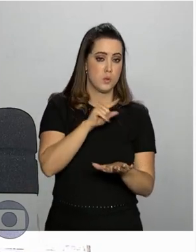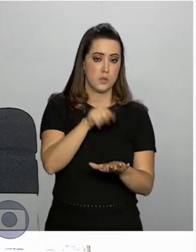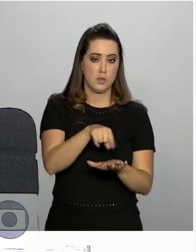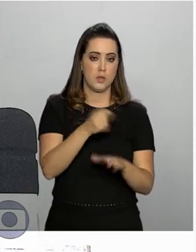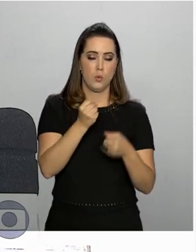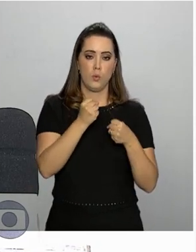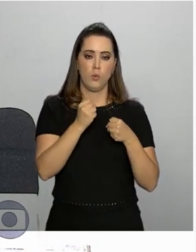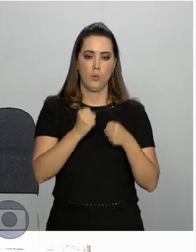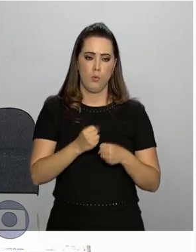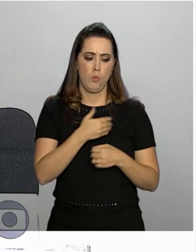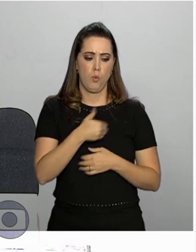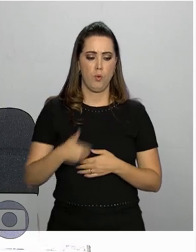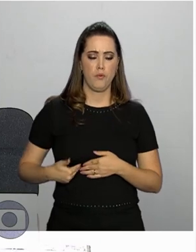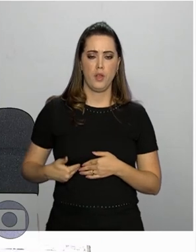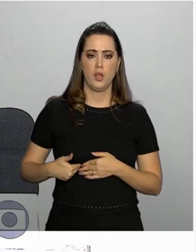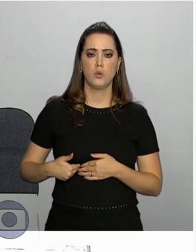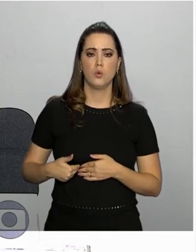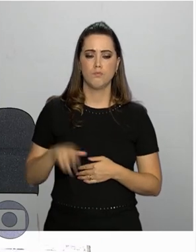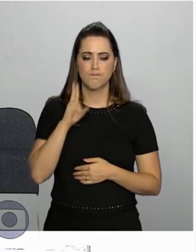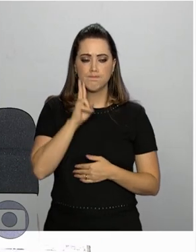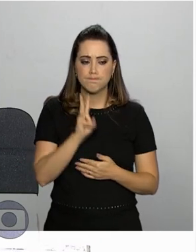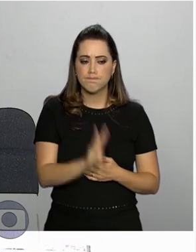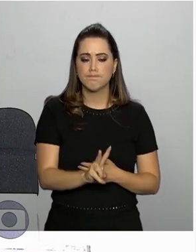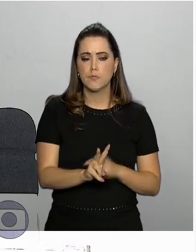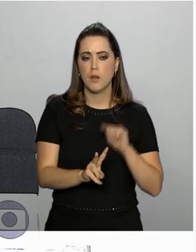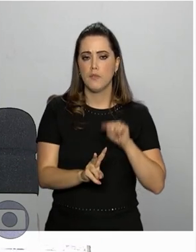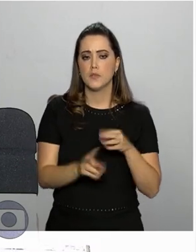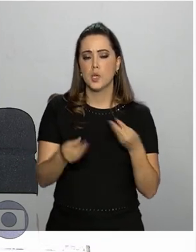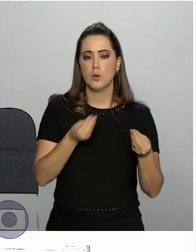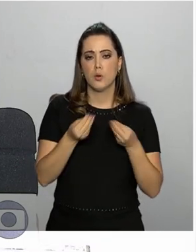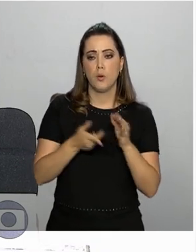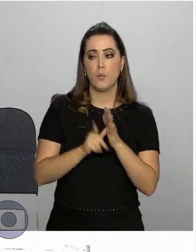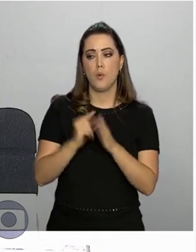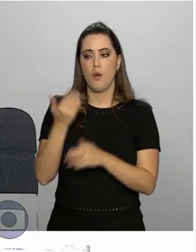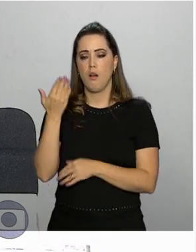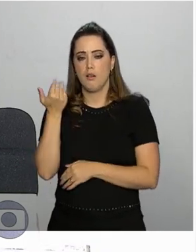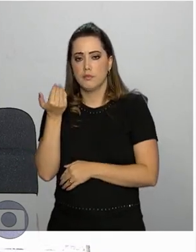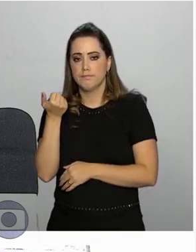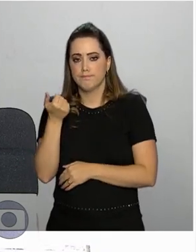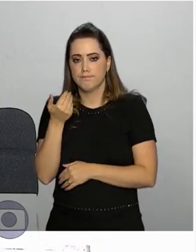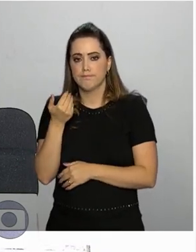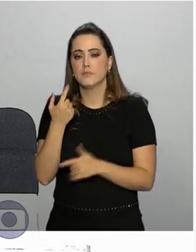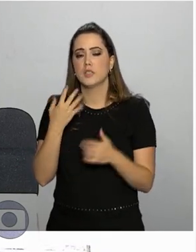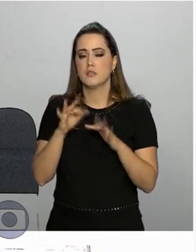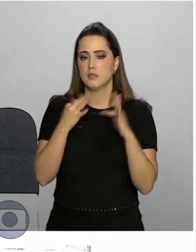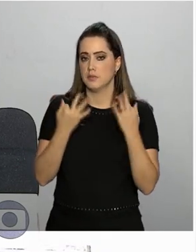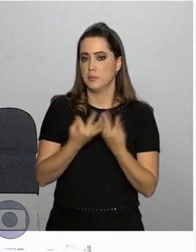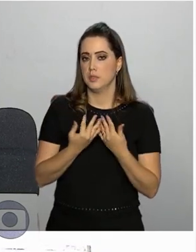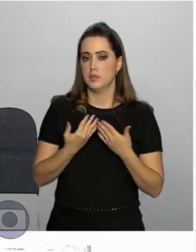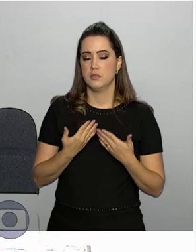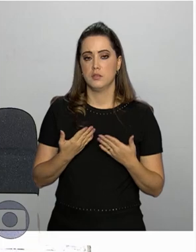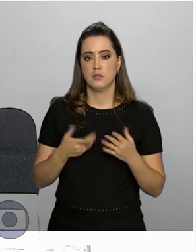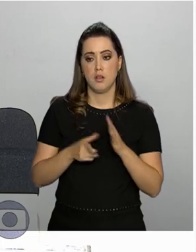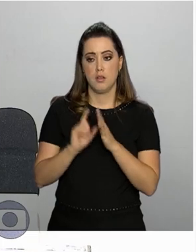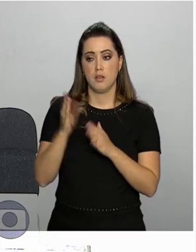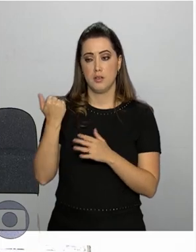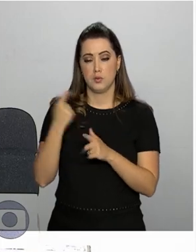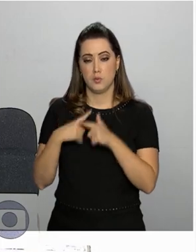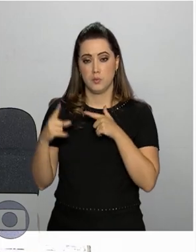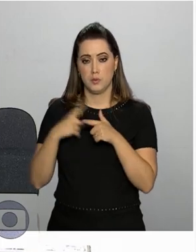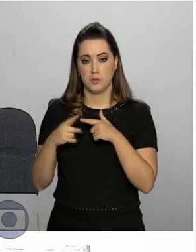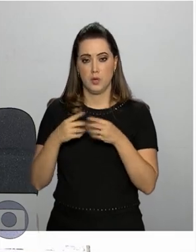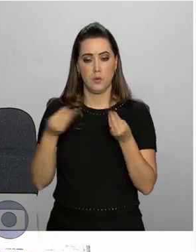o Poder Público terá condições de verificar como era a situação das famílias antes do